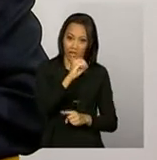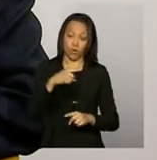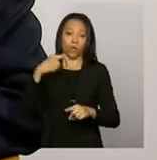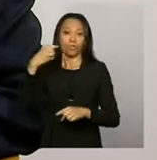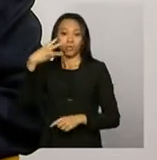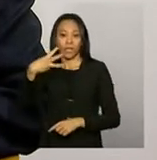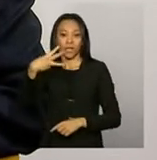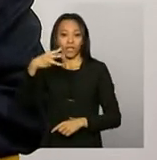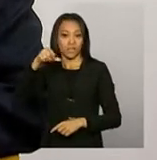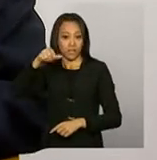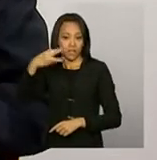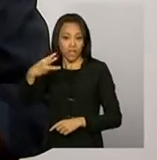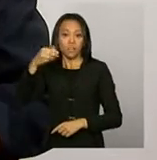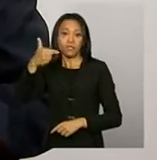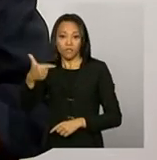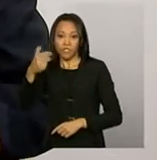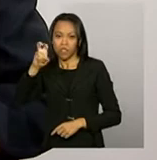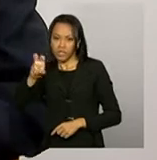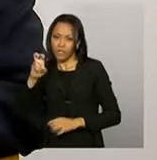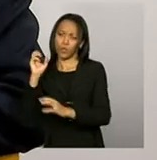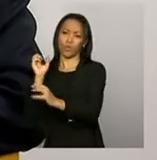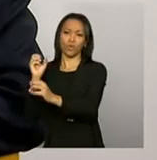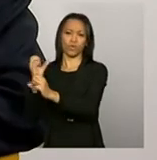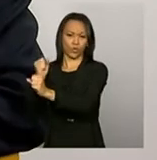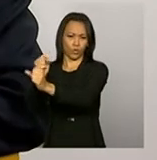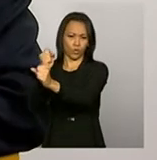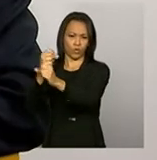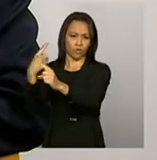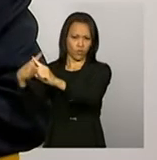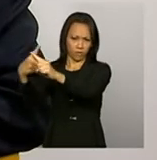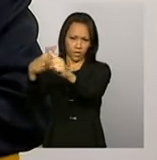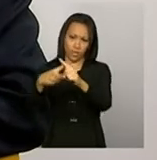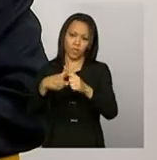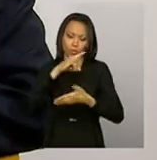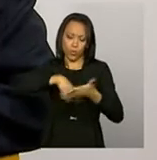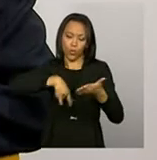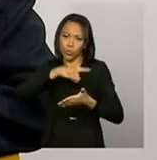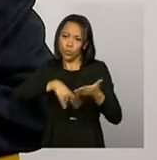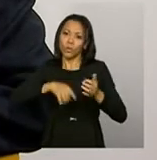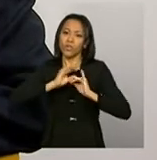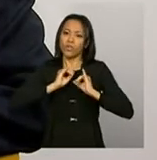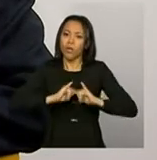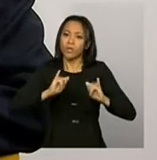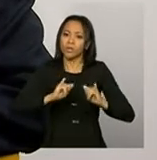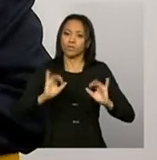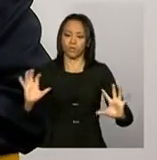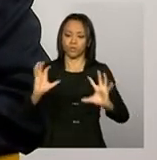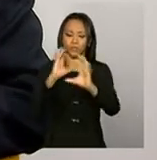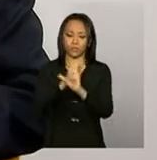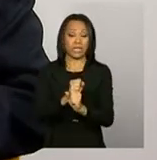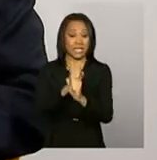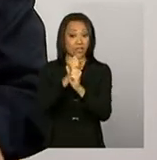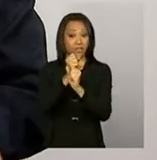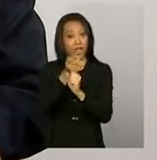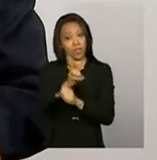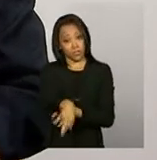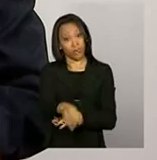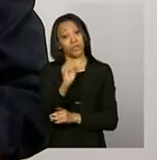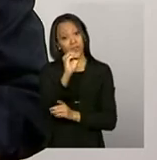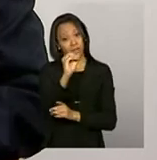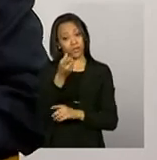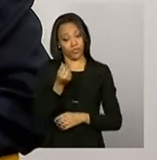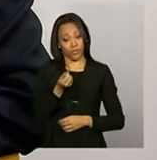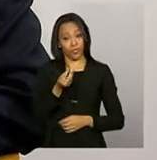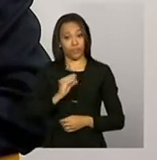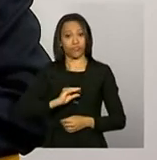,25 vezes a quantidade de cadastro válido atualizado de município, como o IGD é zero, o valor a repassar também é zero.